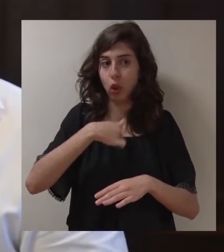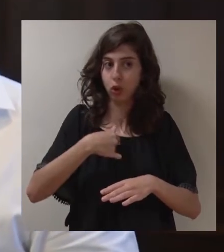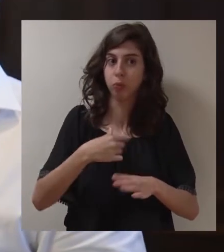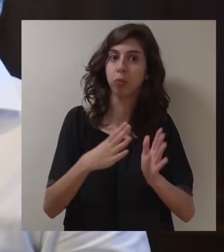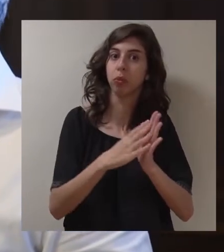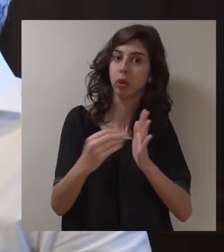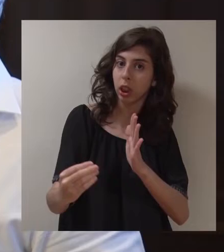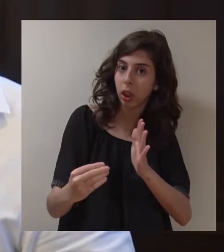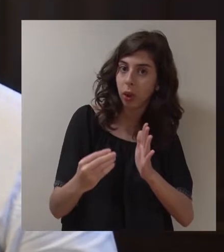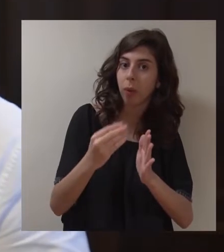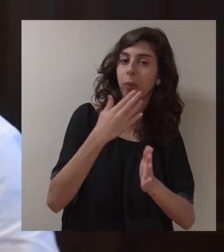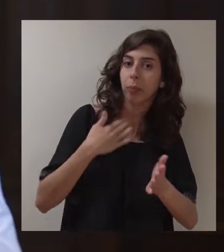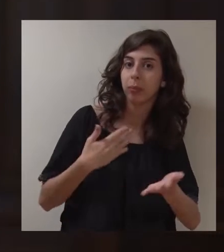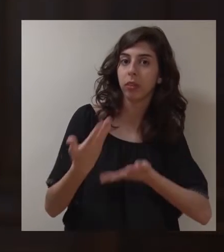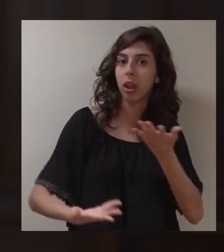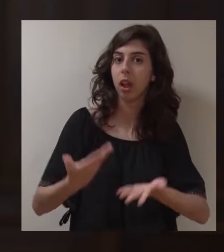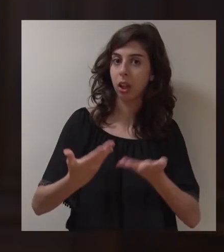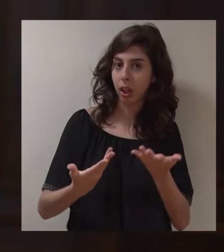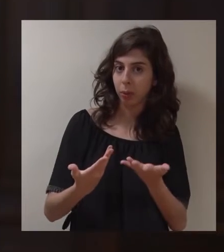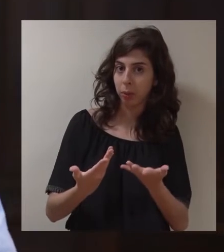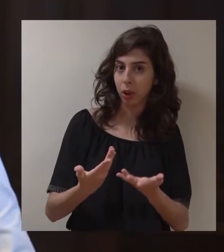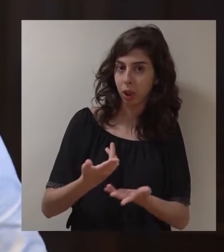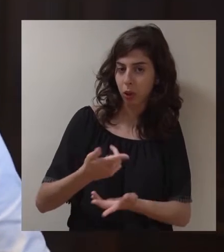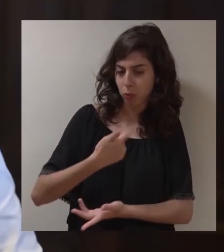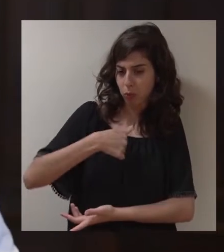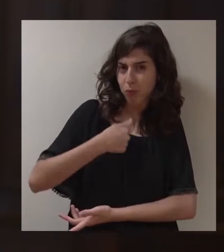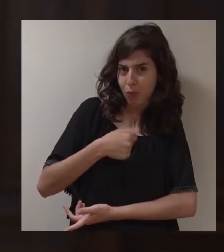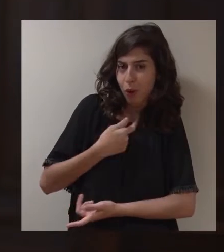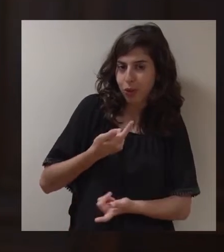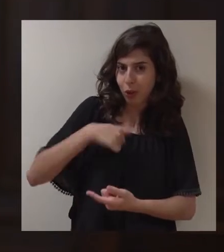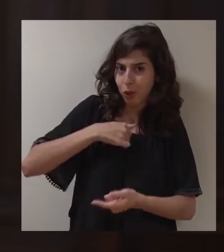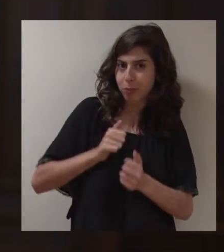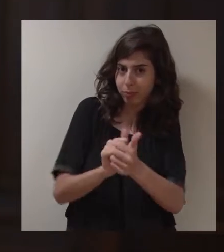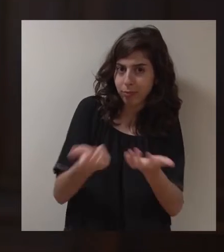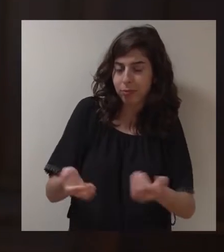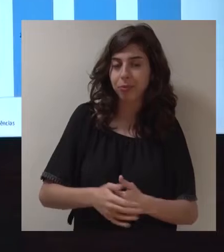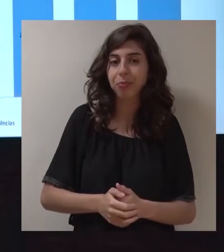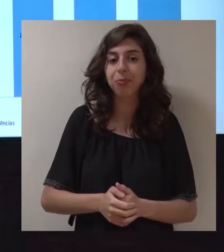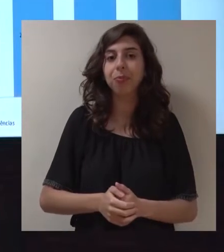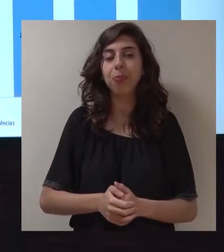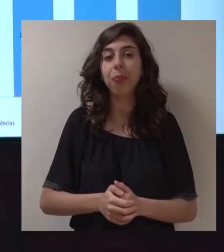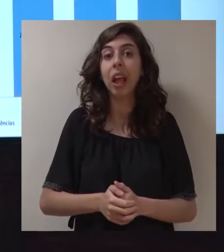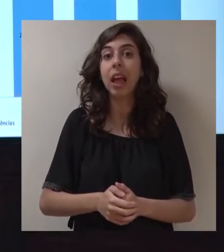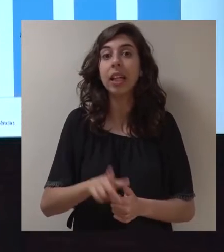se tivermos em conta um modelo de gestão sustentável e criterioso que temos vindo a seguir.